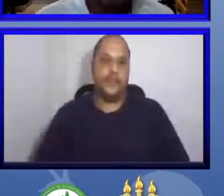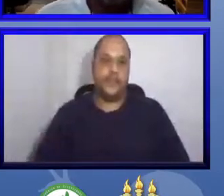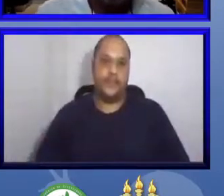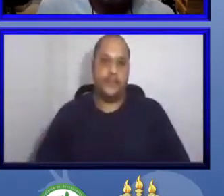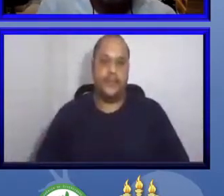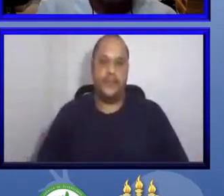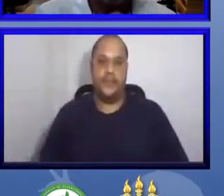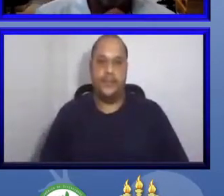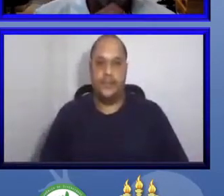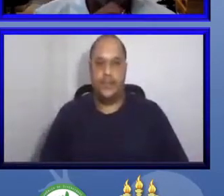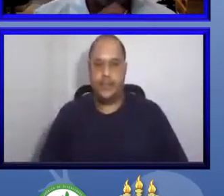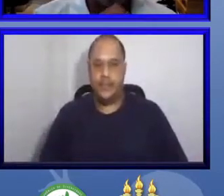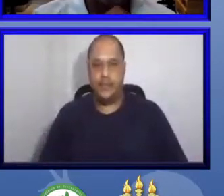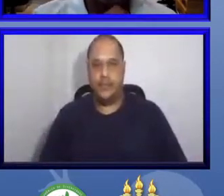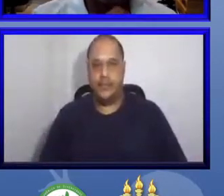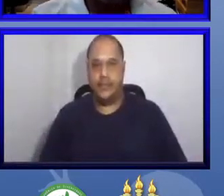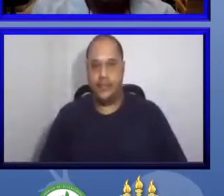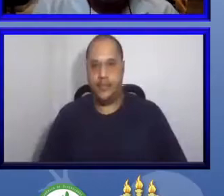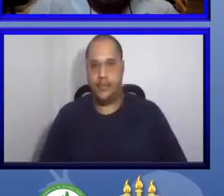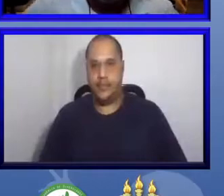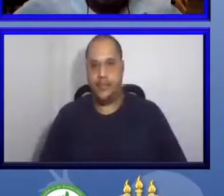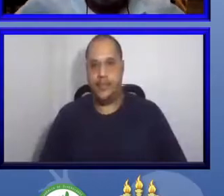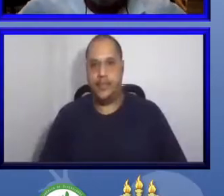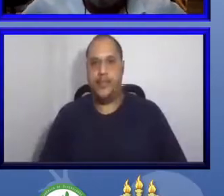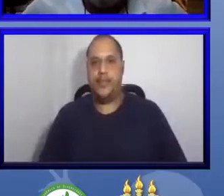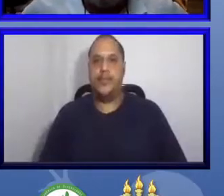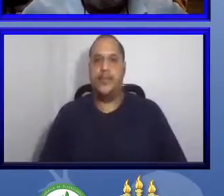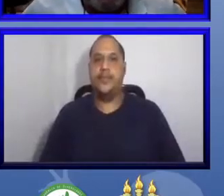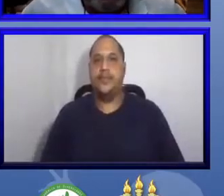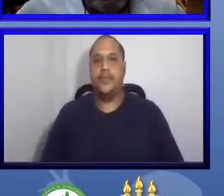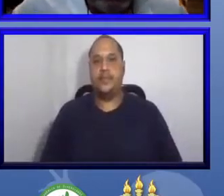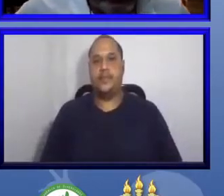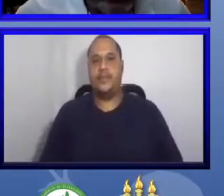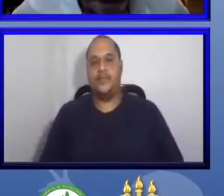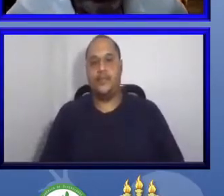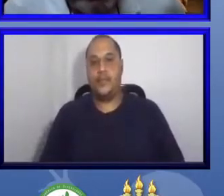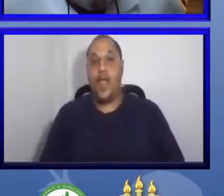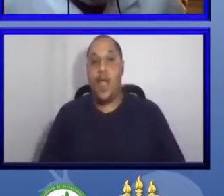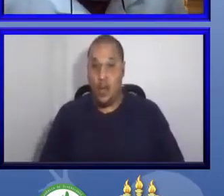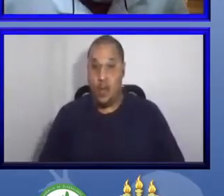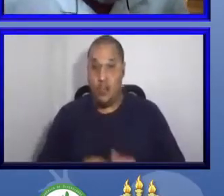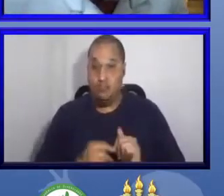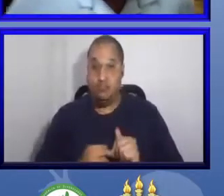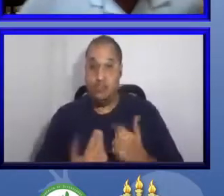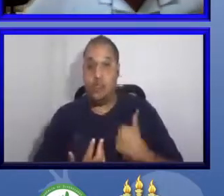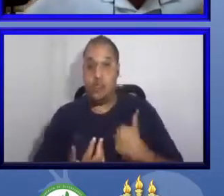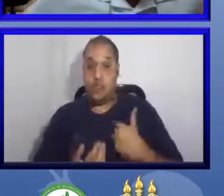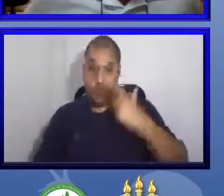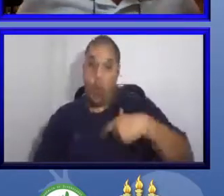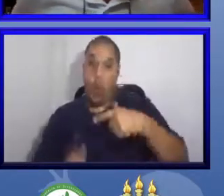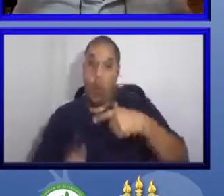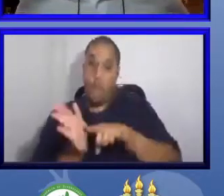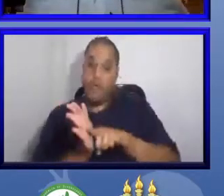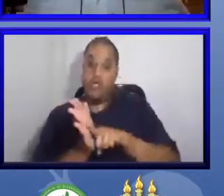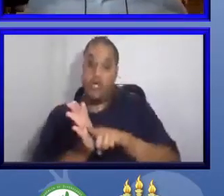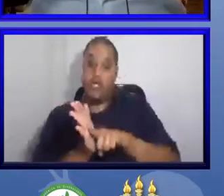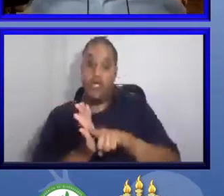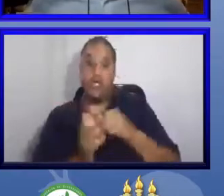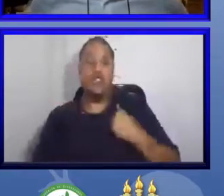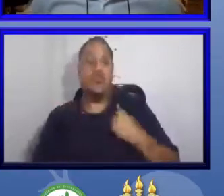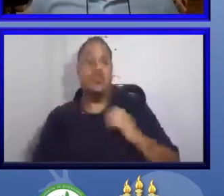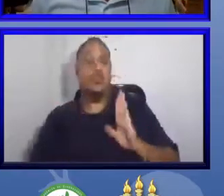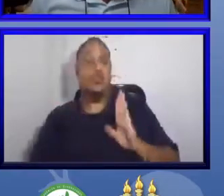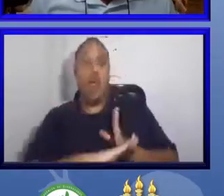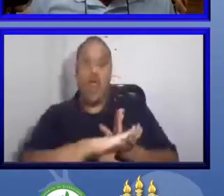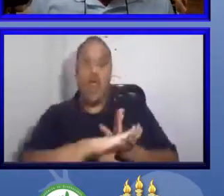Então, a pessoa que chegava no museu, evidentemente, depois de